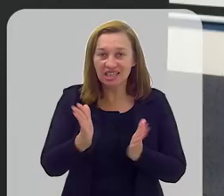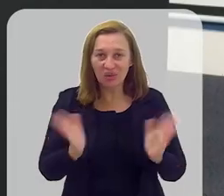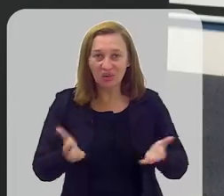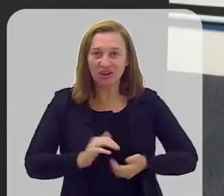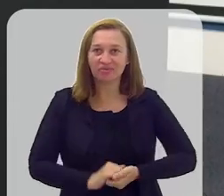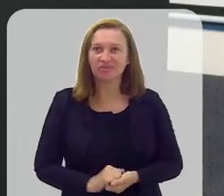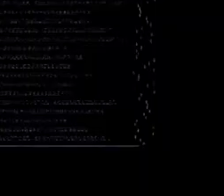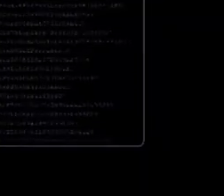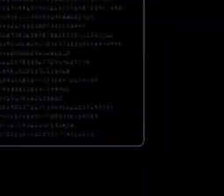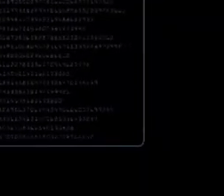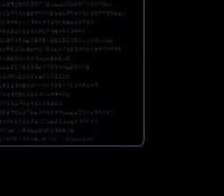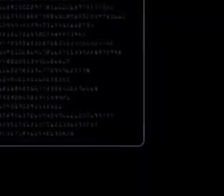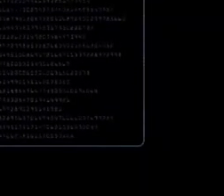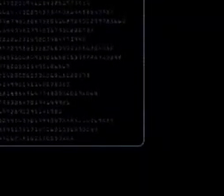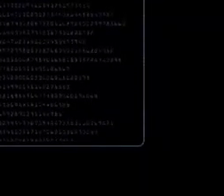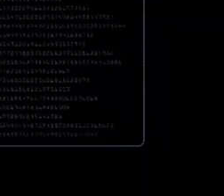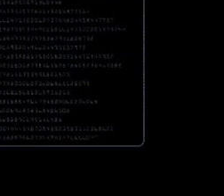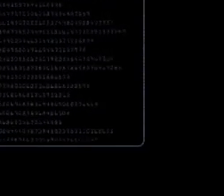que começa agora.